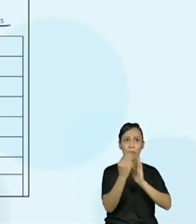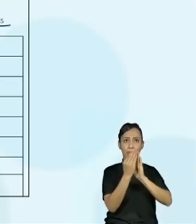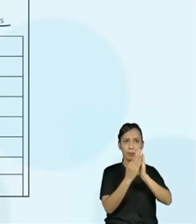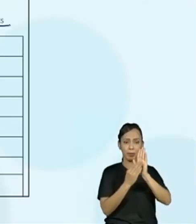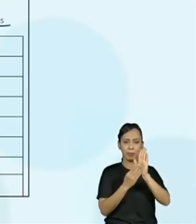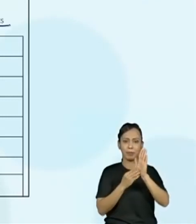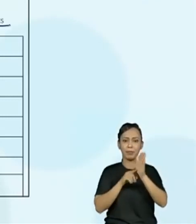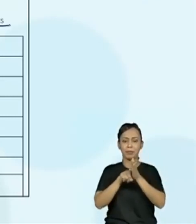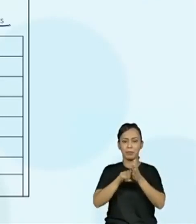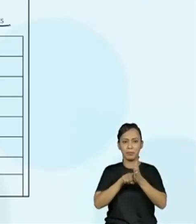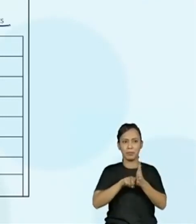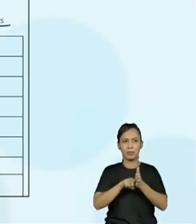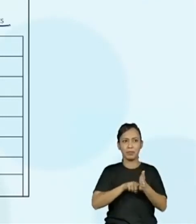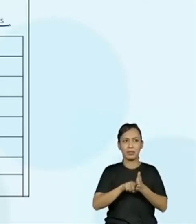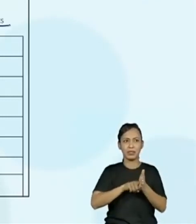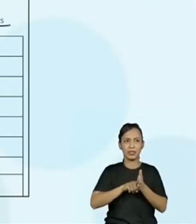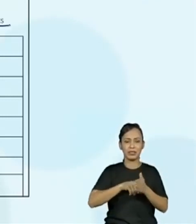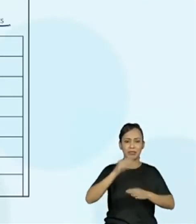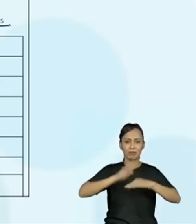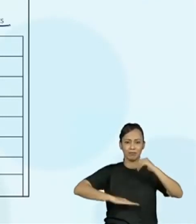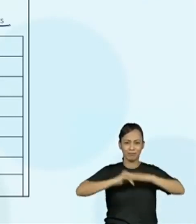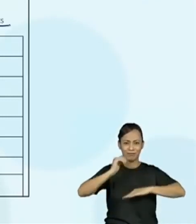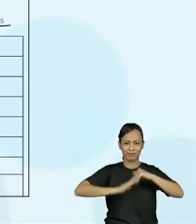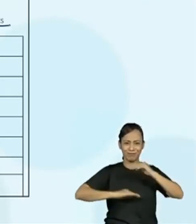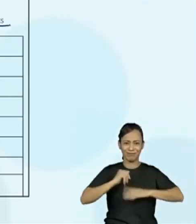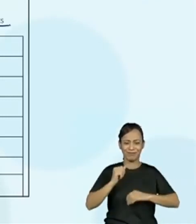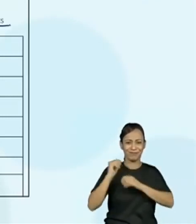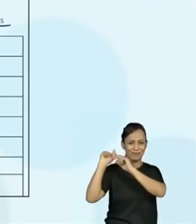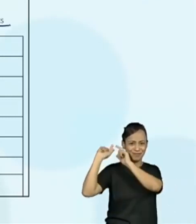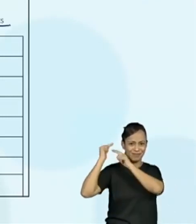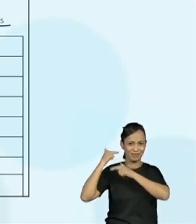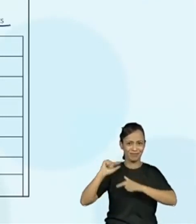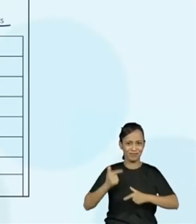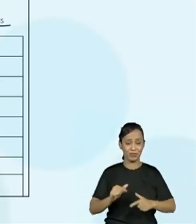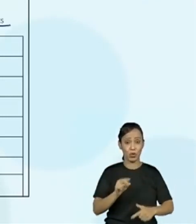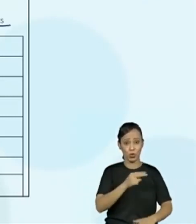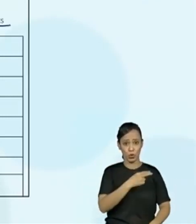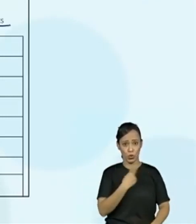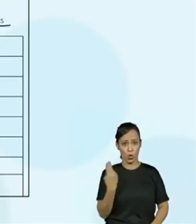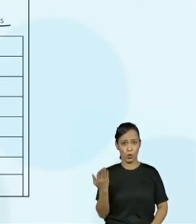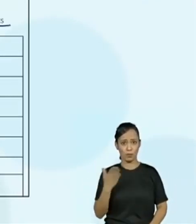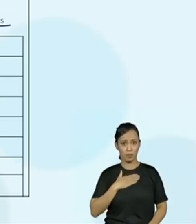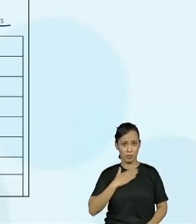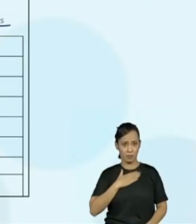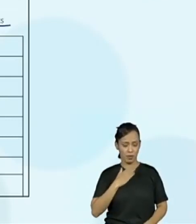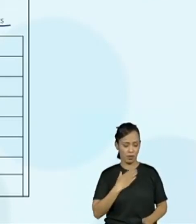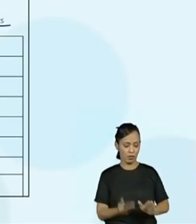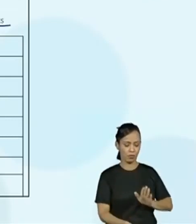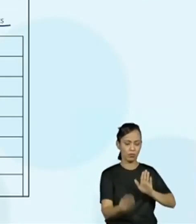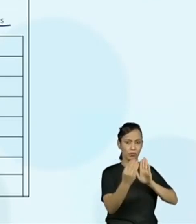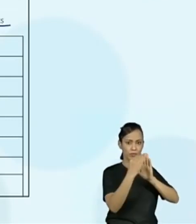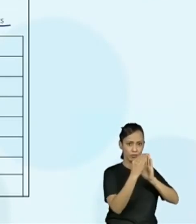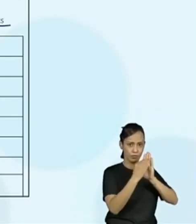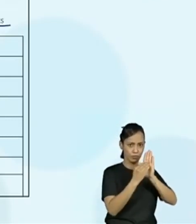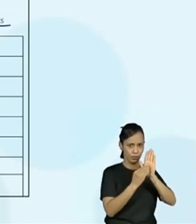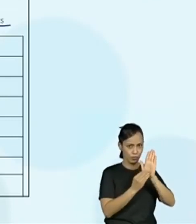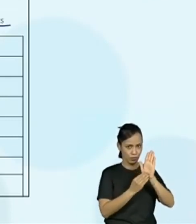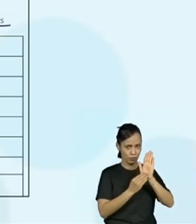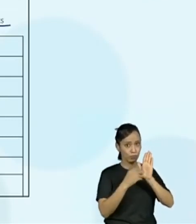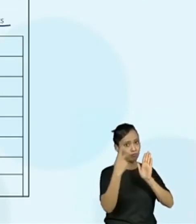das pesquisas sobre brincadeiras populares. Nome do estudante pesquisador. Quem é que fez a pesquisa?